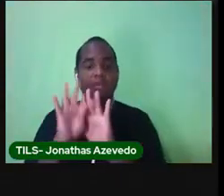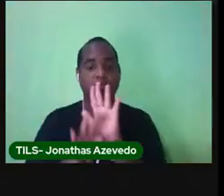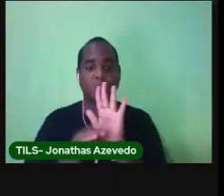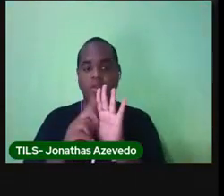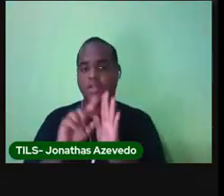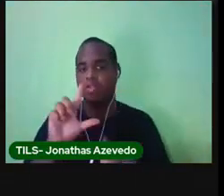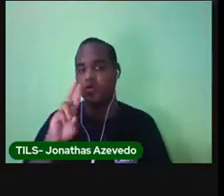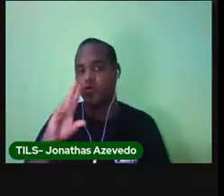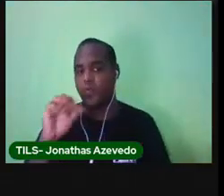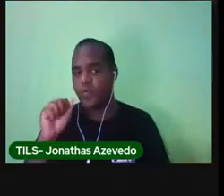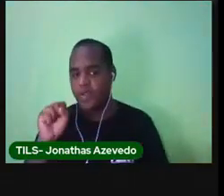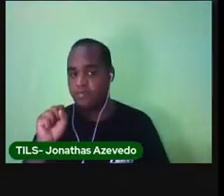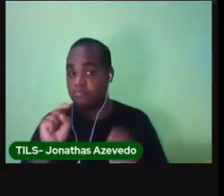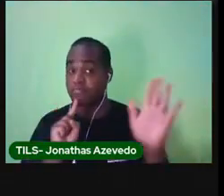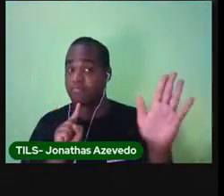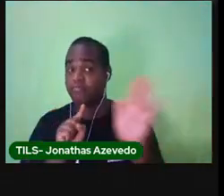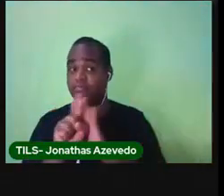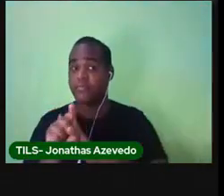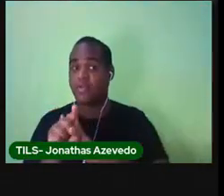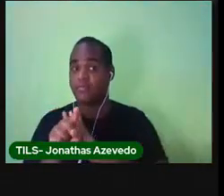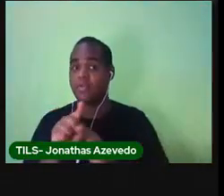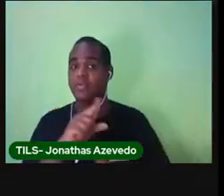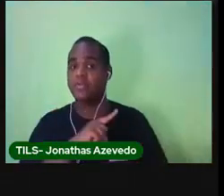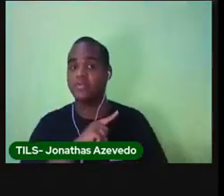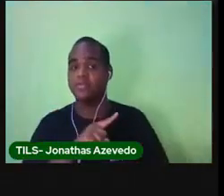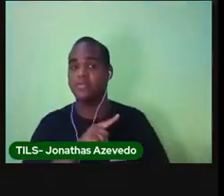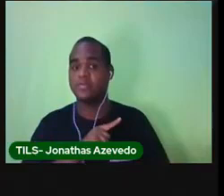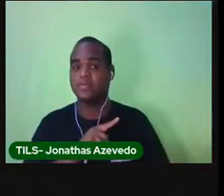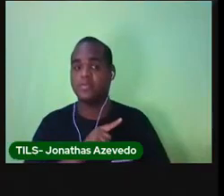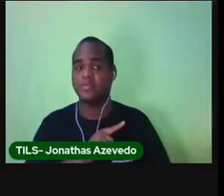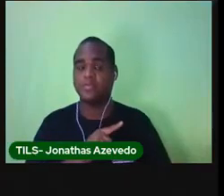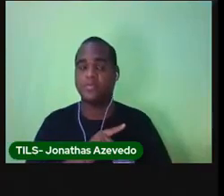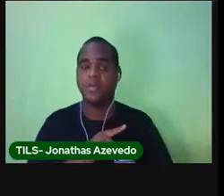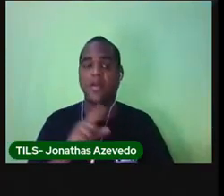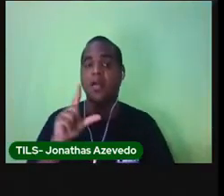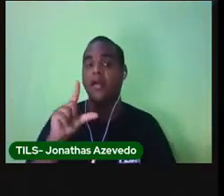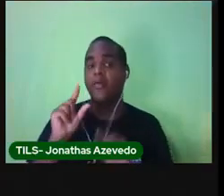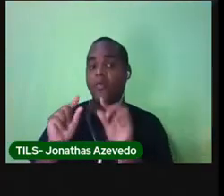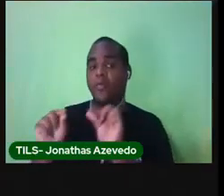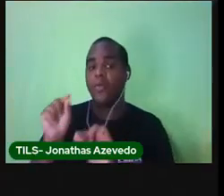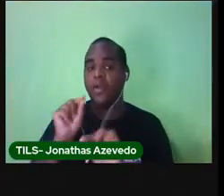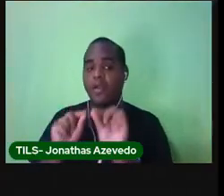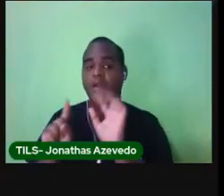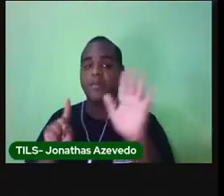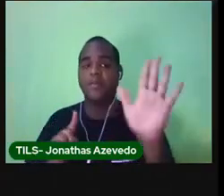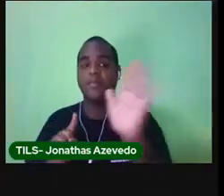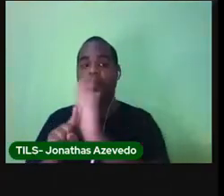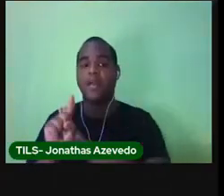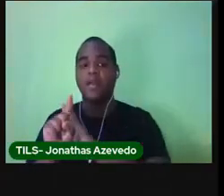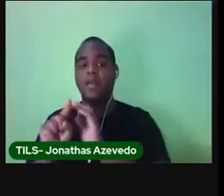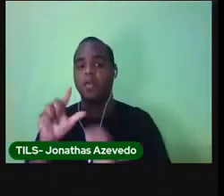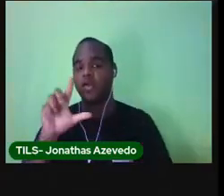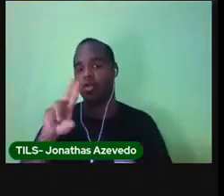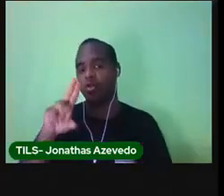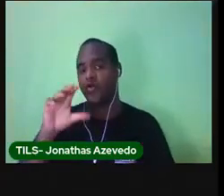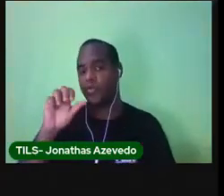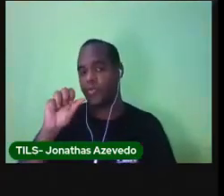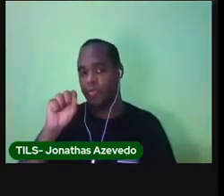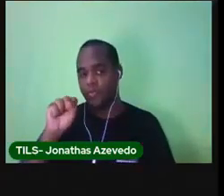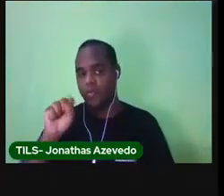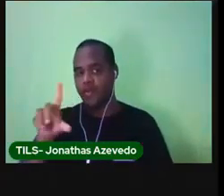Qual foi Qual foi a pergunta que Lucas